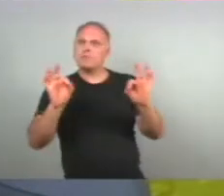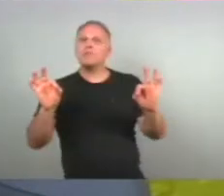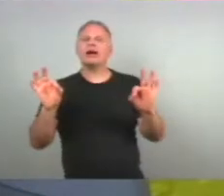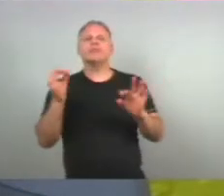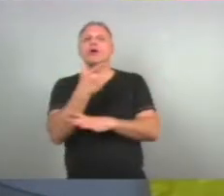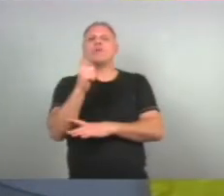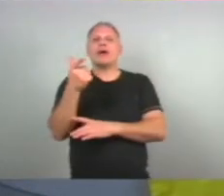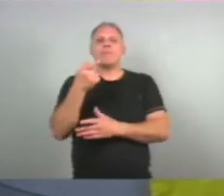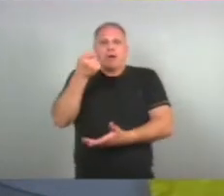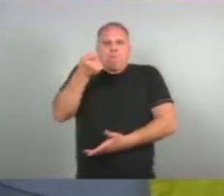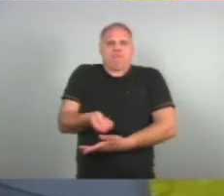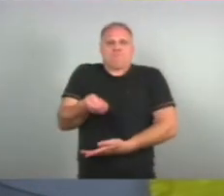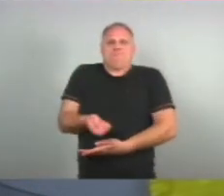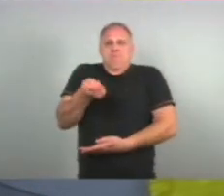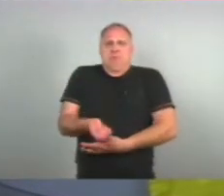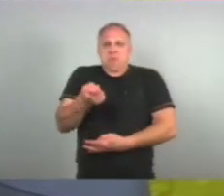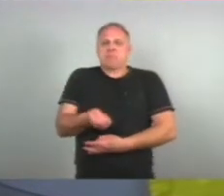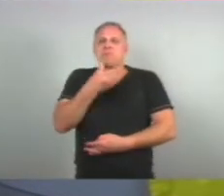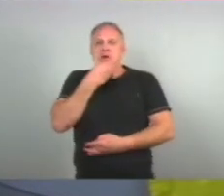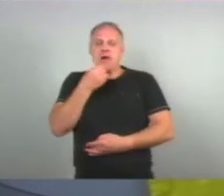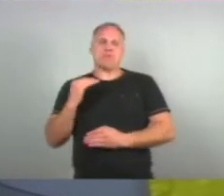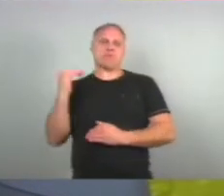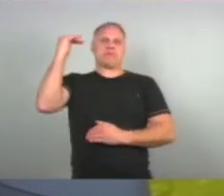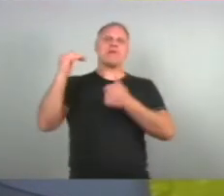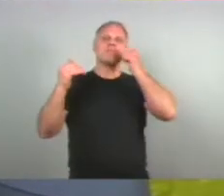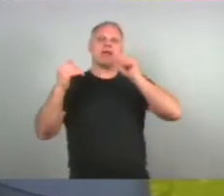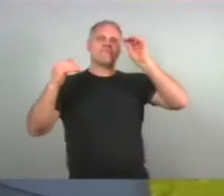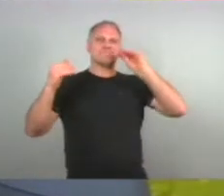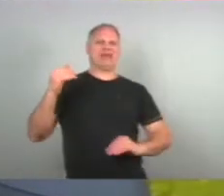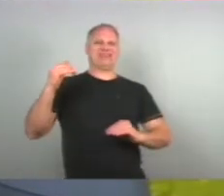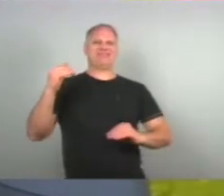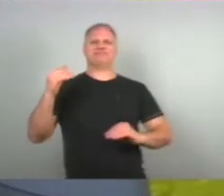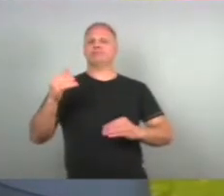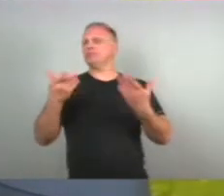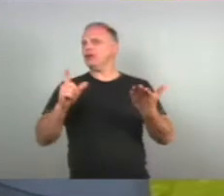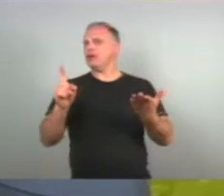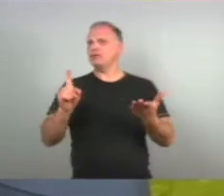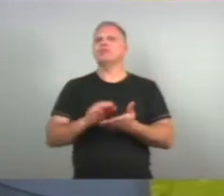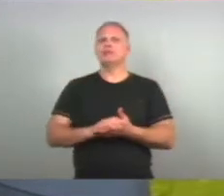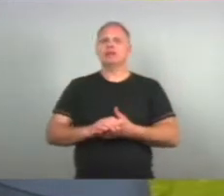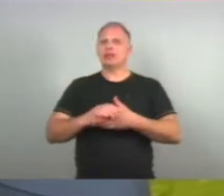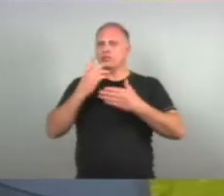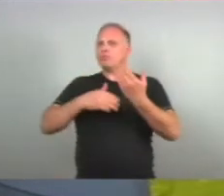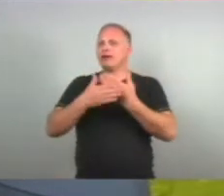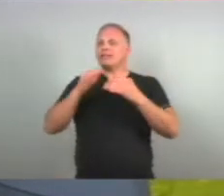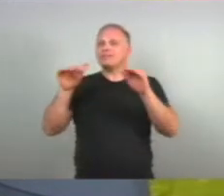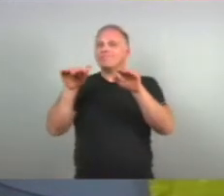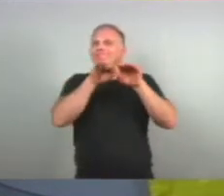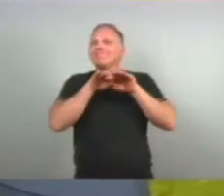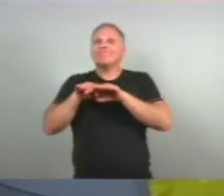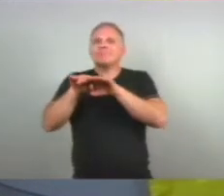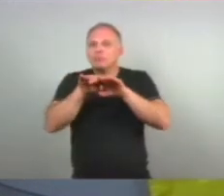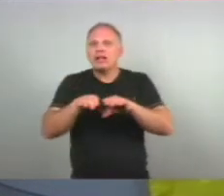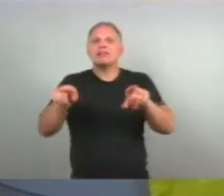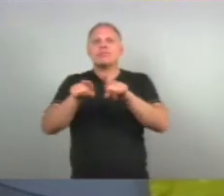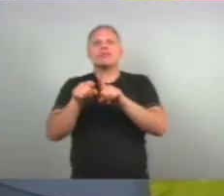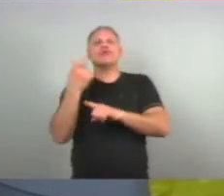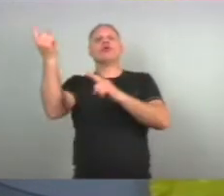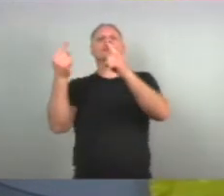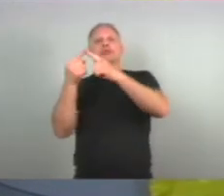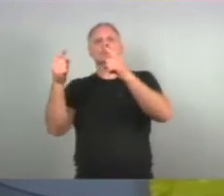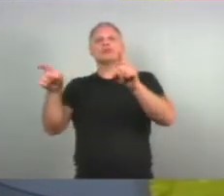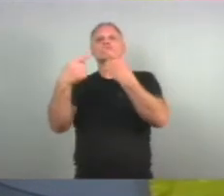A cultura em si Mas sim O que a gente escolhe Daquela cultura Até mesmo Dentro de outros Estilos